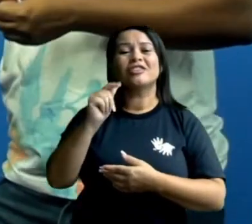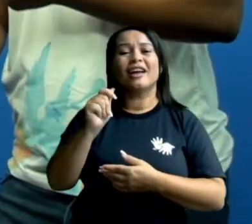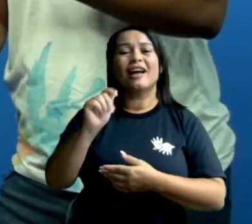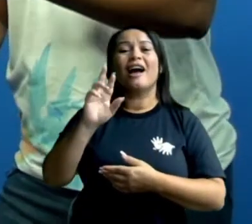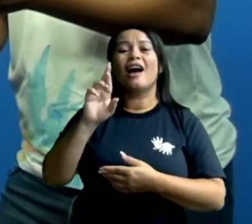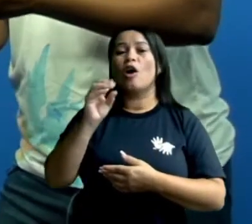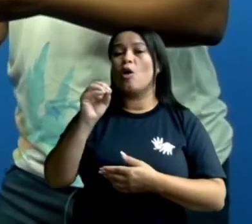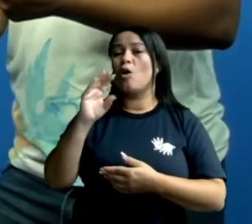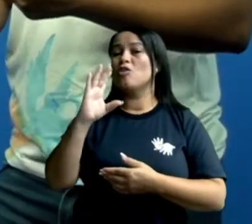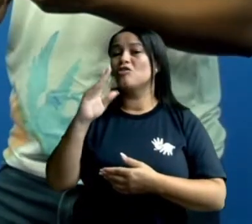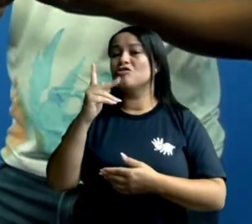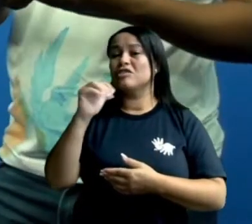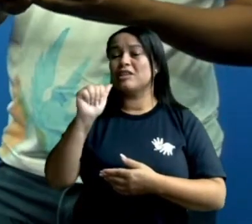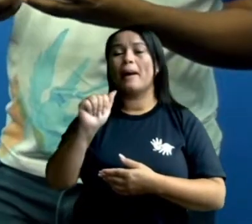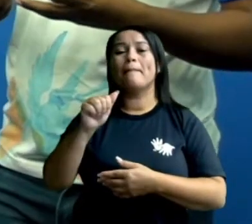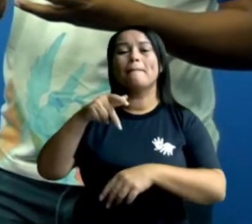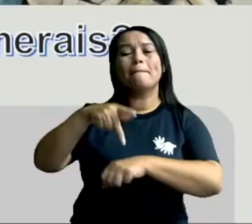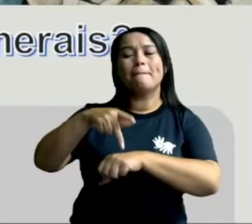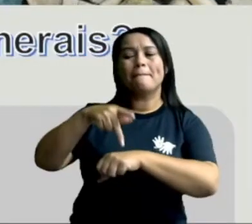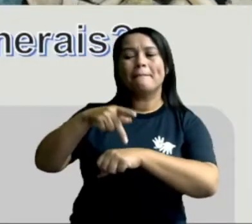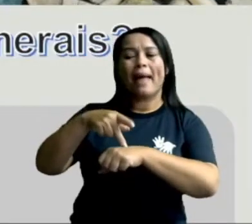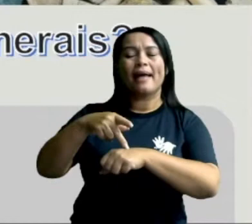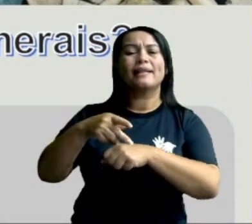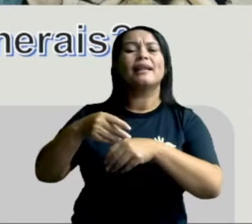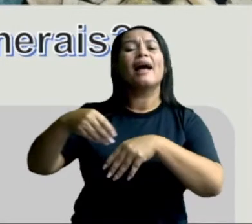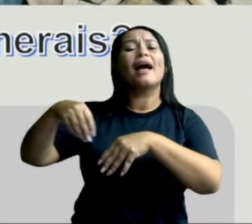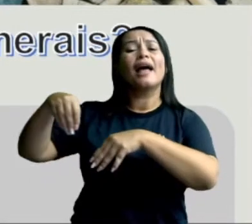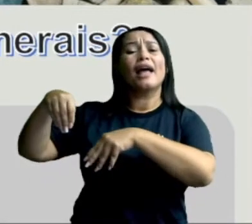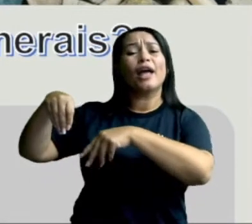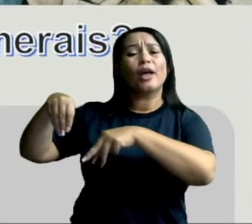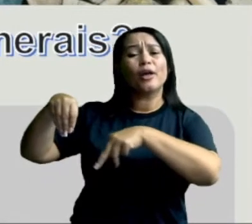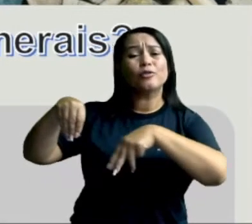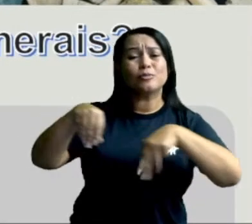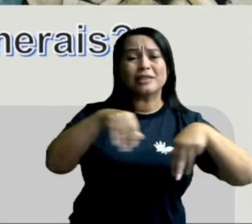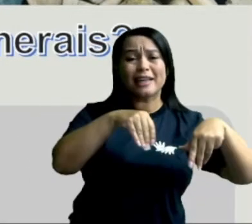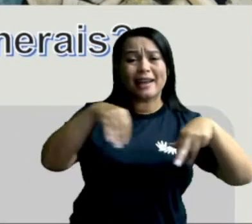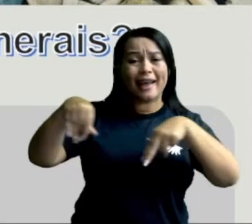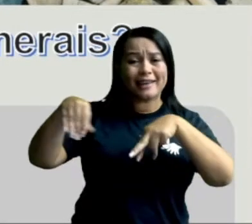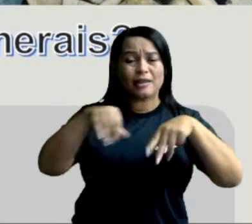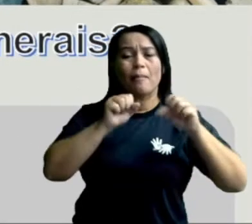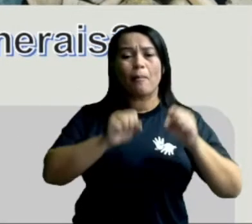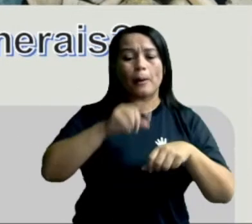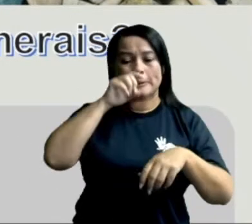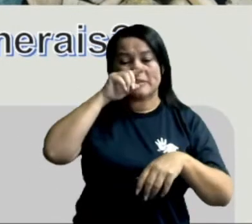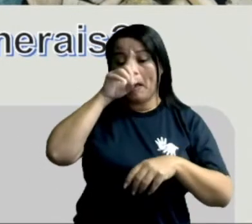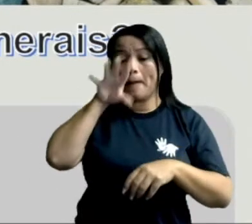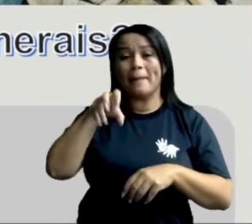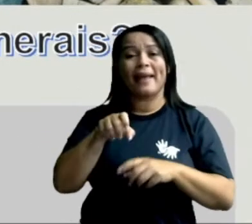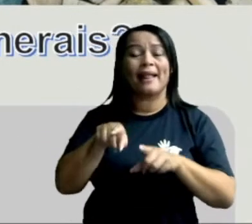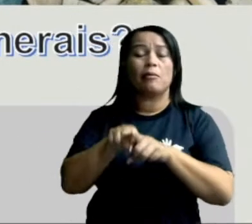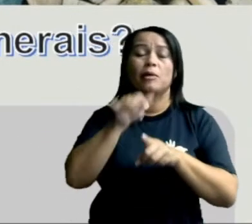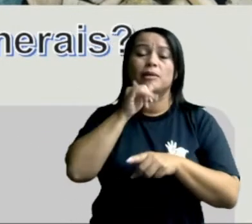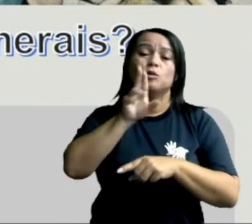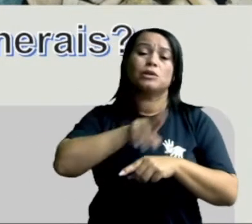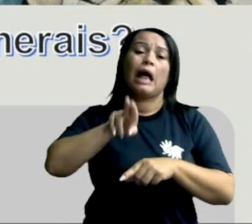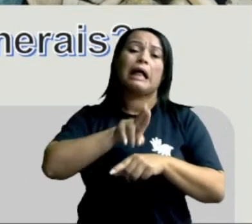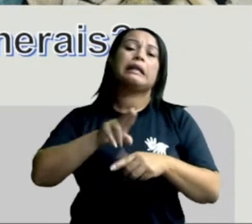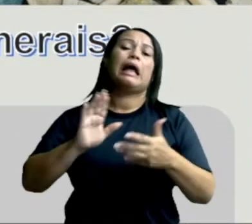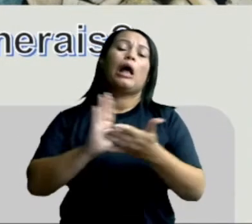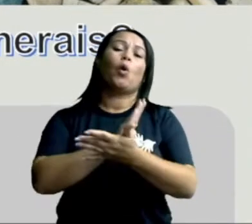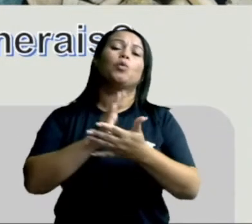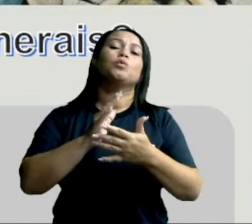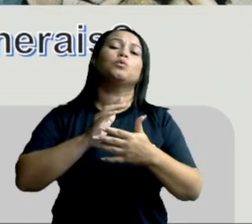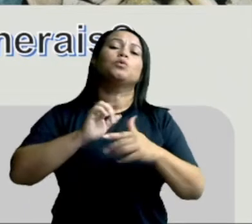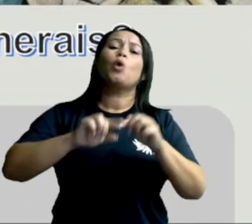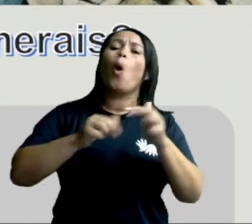pedra, as ruas minerais, a rocha que você pode pegá-la, que é utilizada nos móveis, que é utilizada